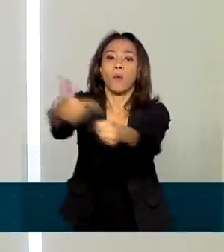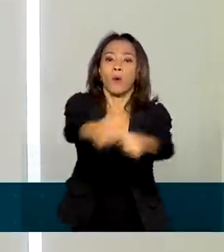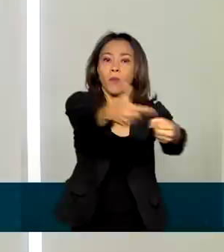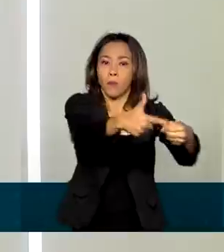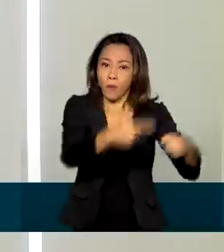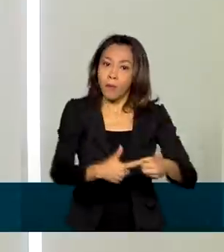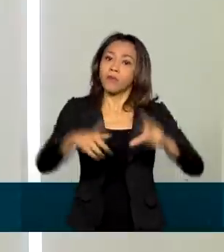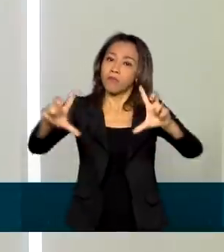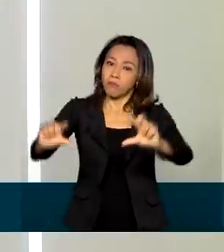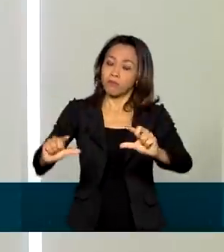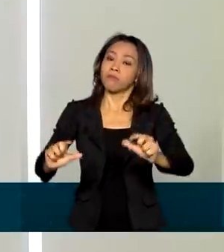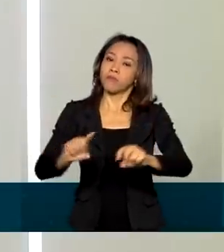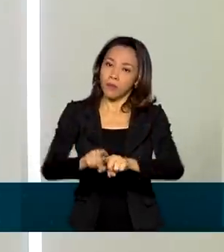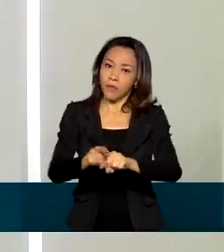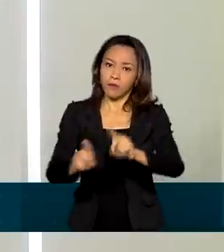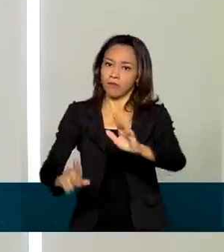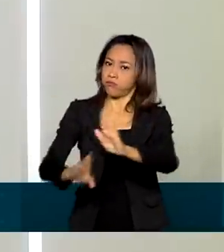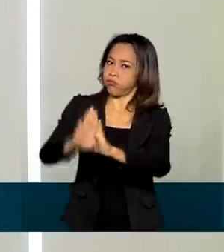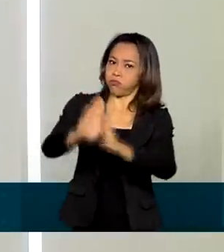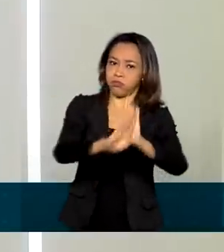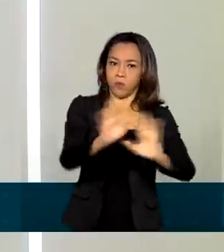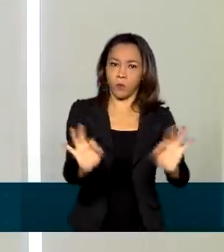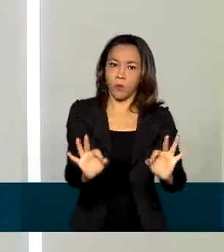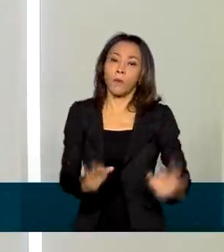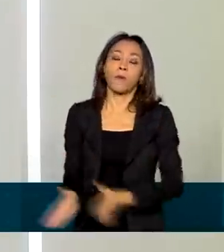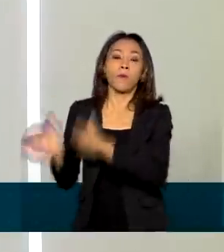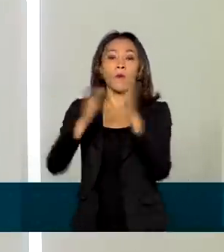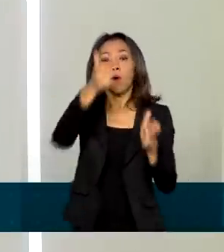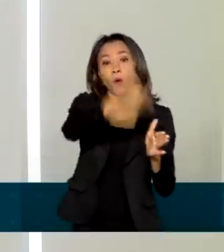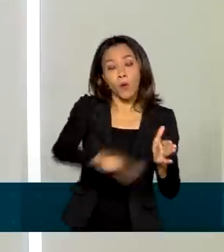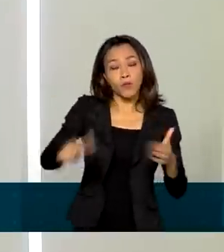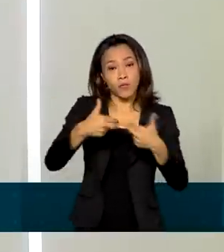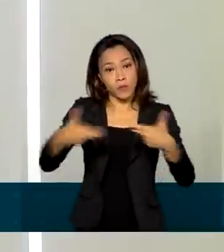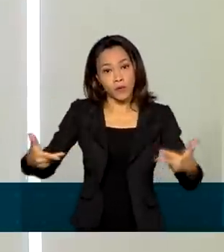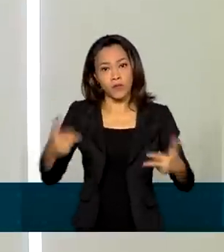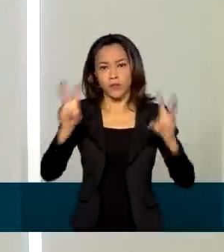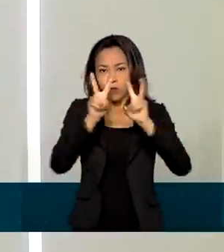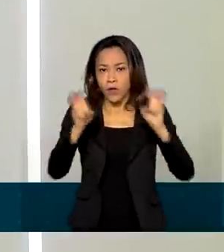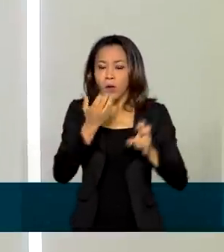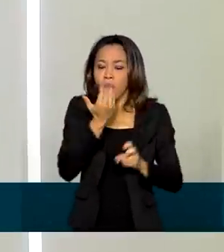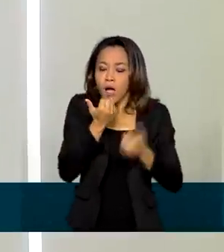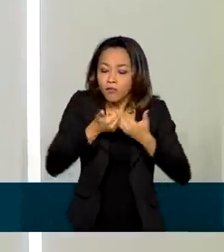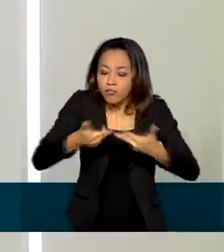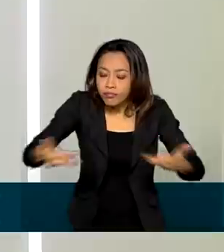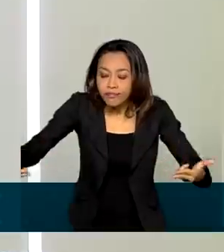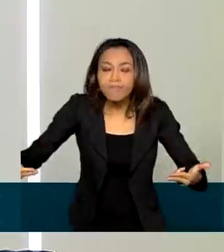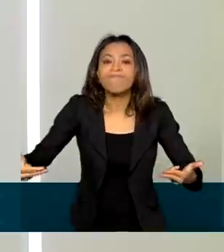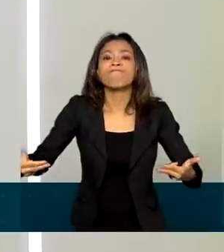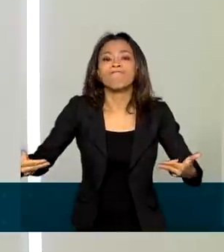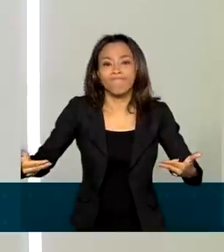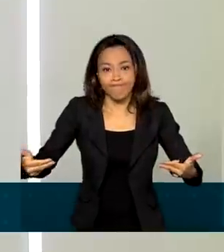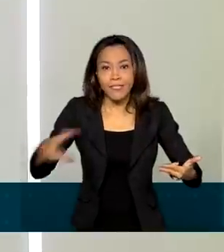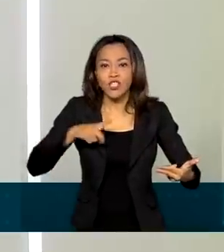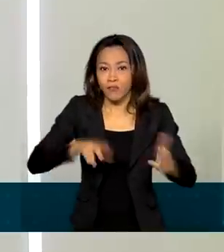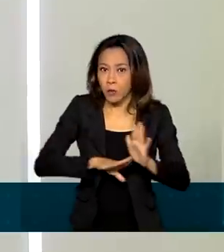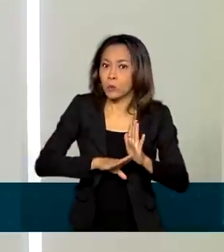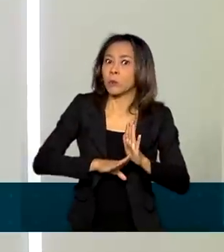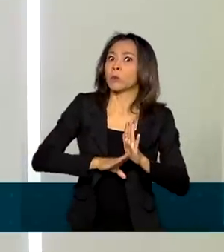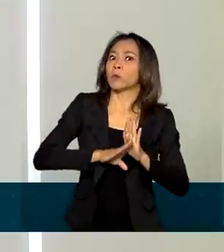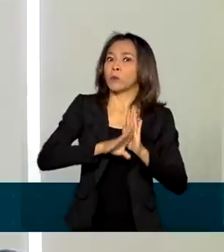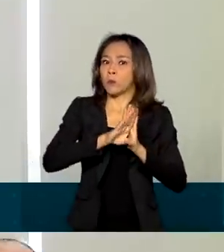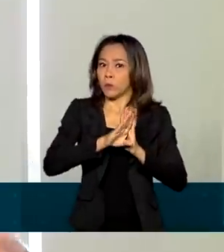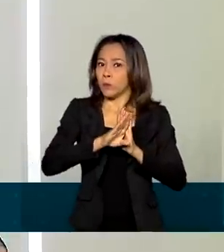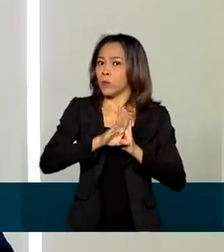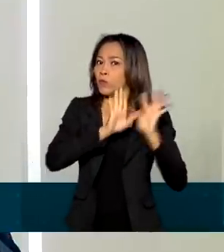Por outro lado, algo para chamar a atenção, para ficarmos atentos, é a questão dos alimentos. Os alimentos tiveram uma alta no final do ano